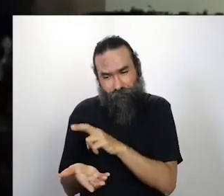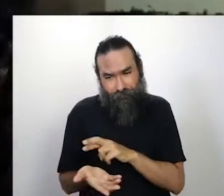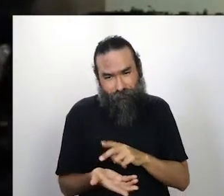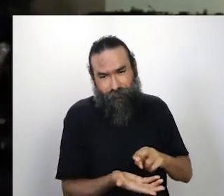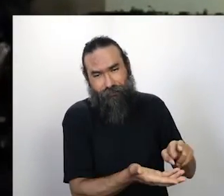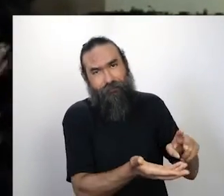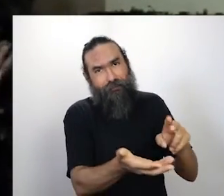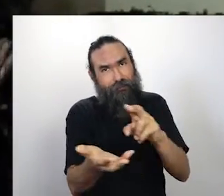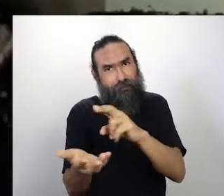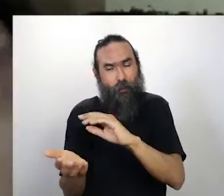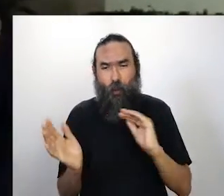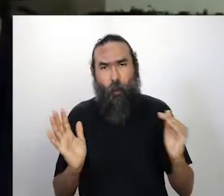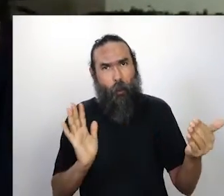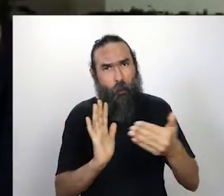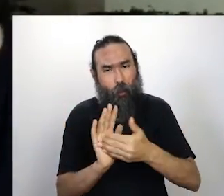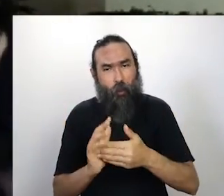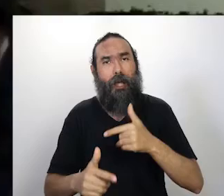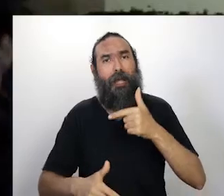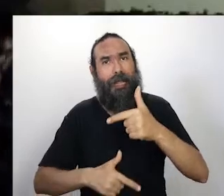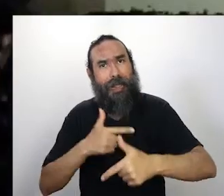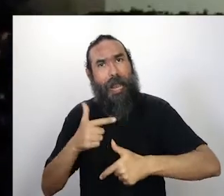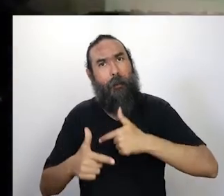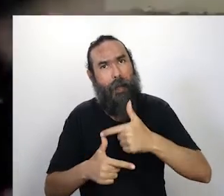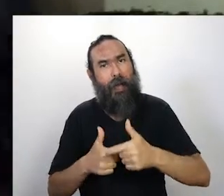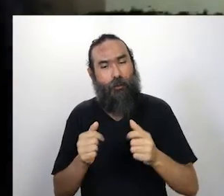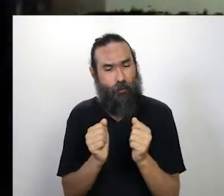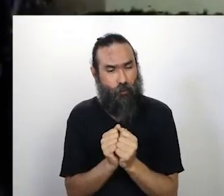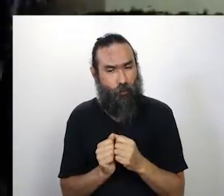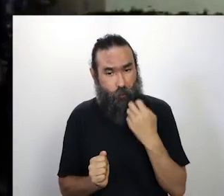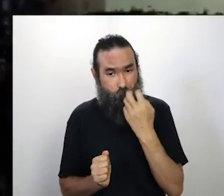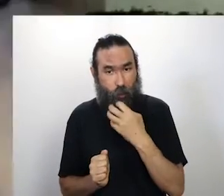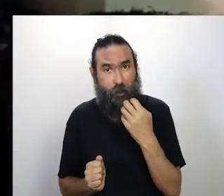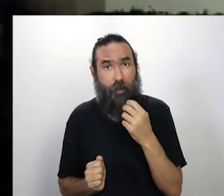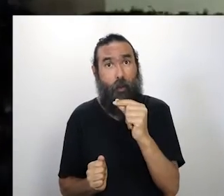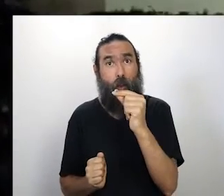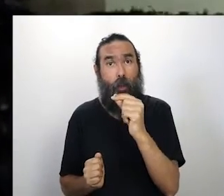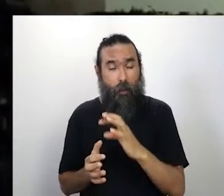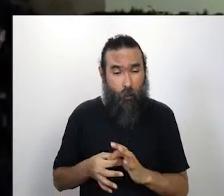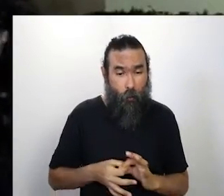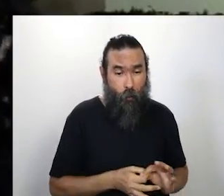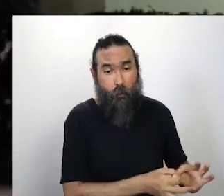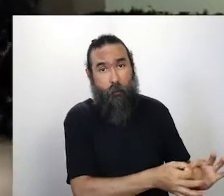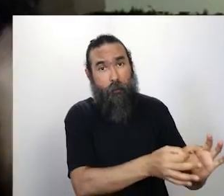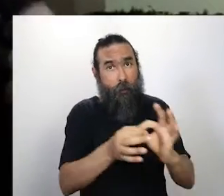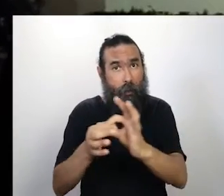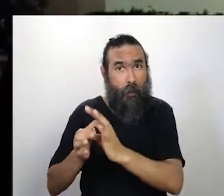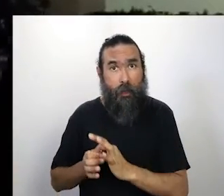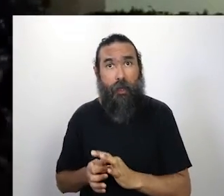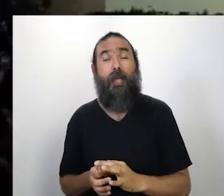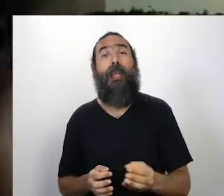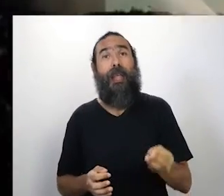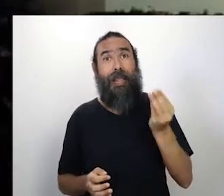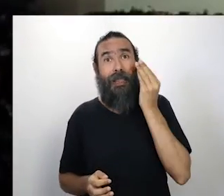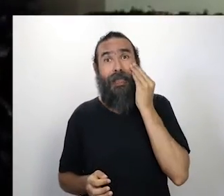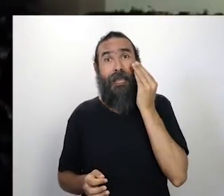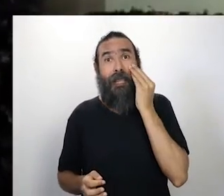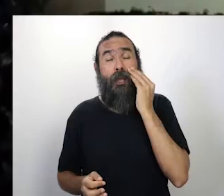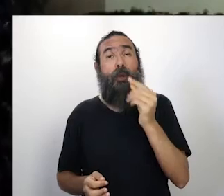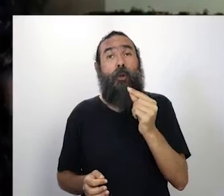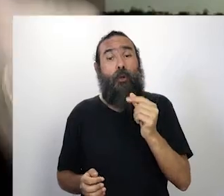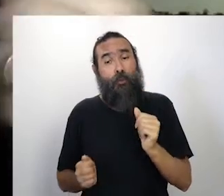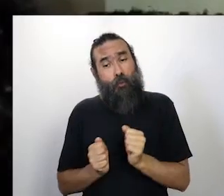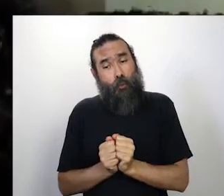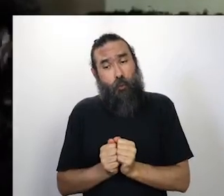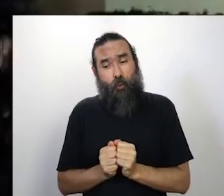graxa, enfim, todo mundo que trabalha com música que resolveu se juntar para se unir e tentar construir junto políticas